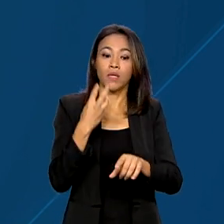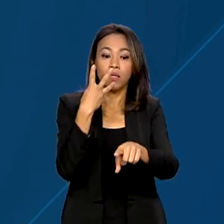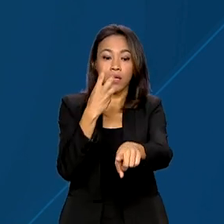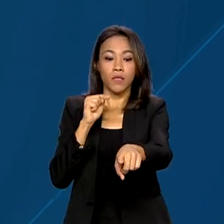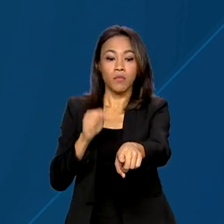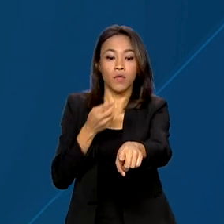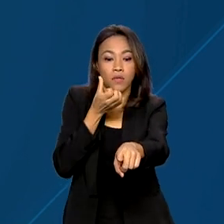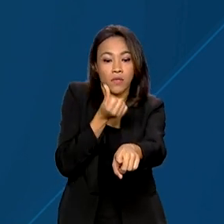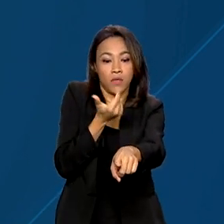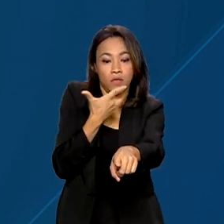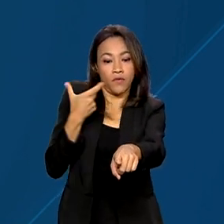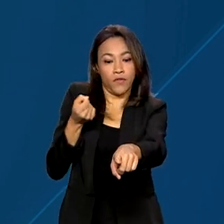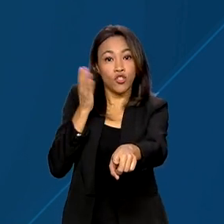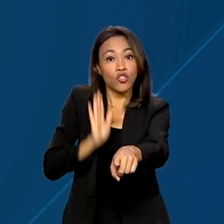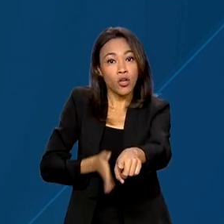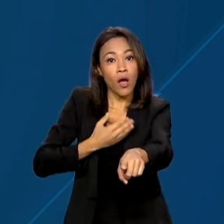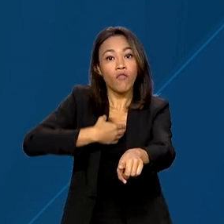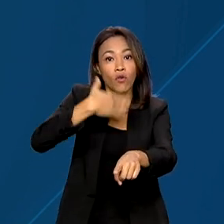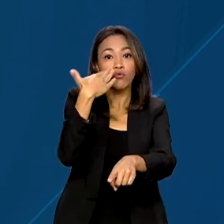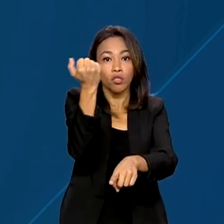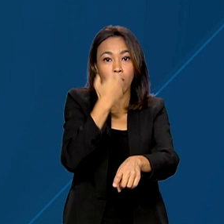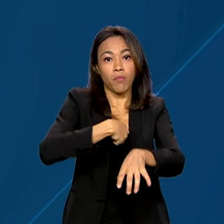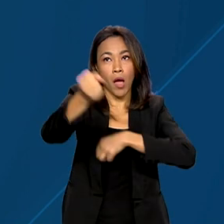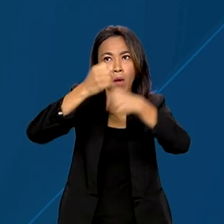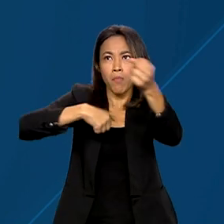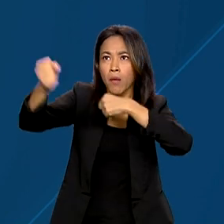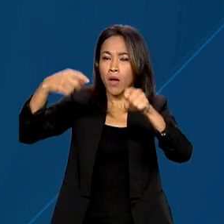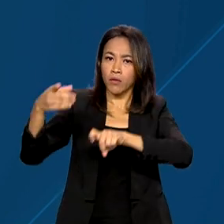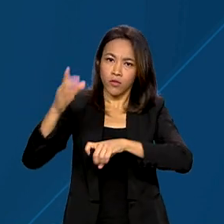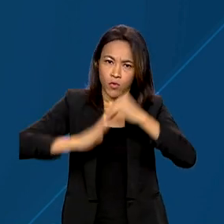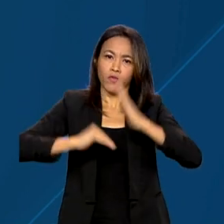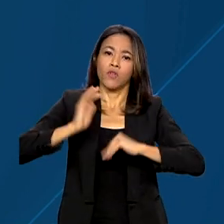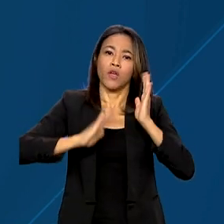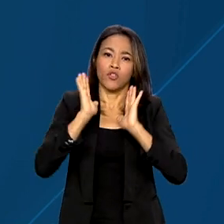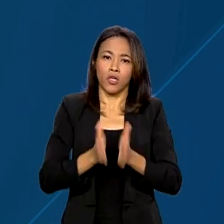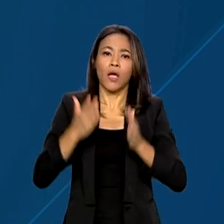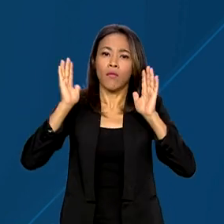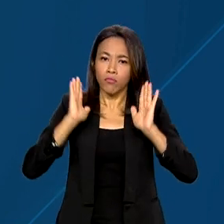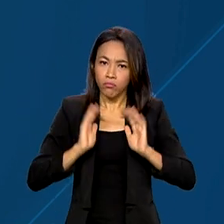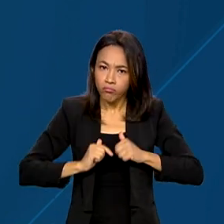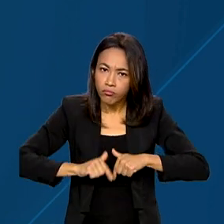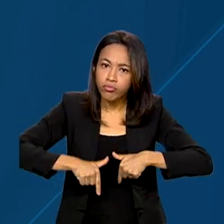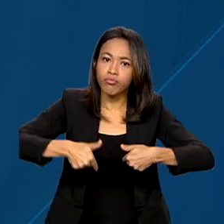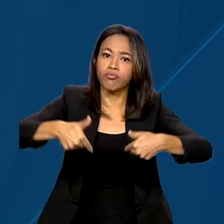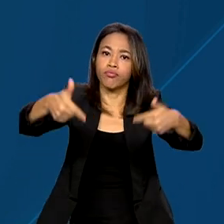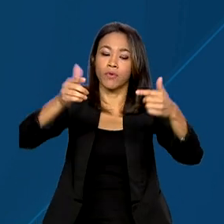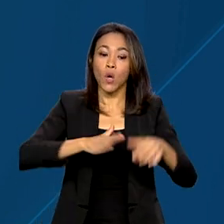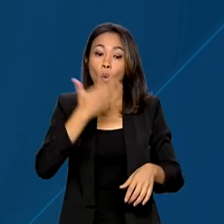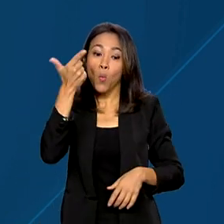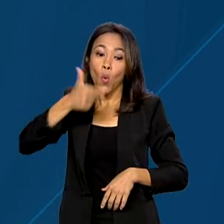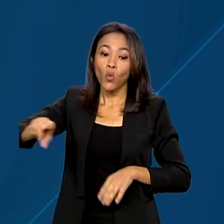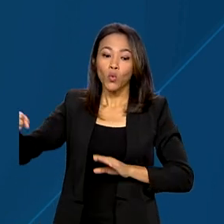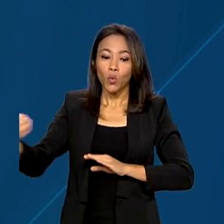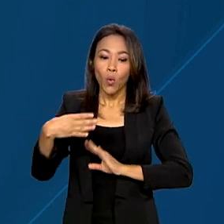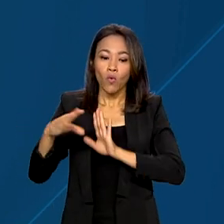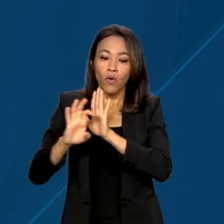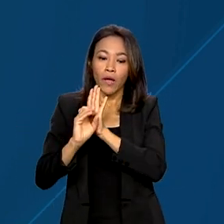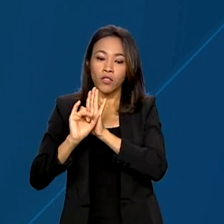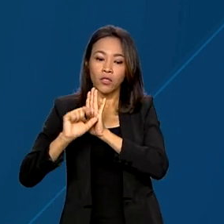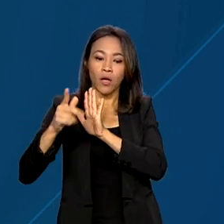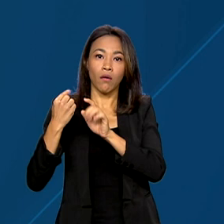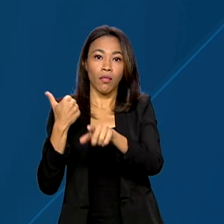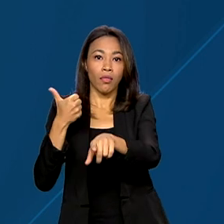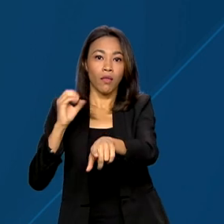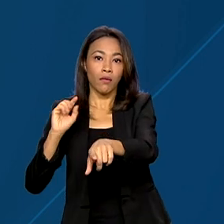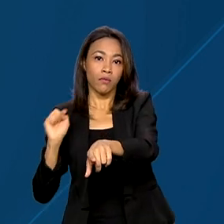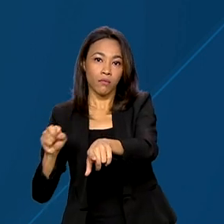profissionais já foram chamados e estão atuando no país. Um novo edital com 10 mil vagas foi lançado pelo governo